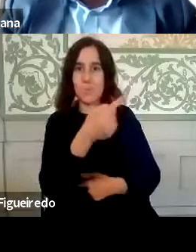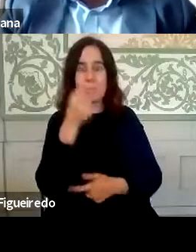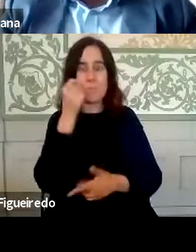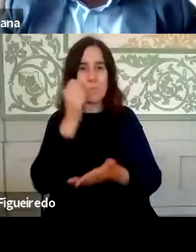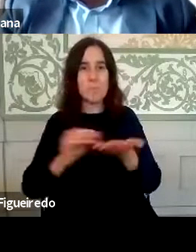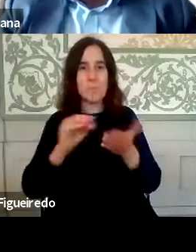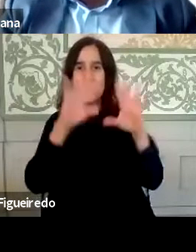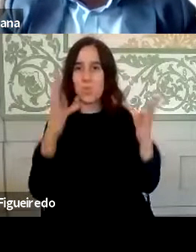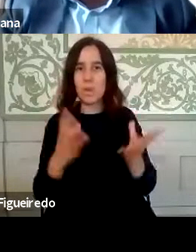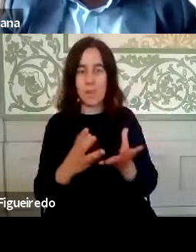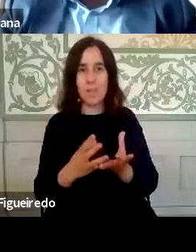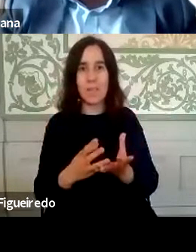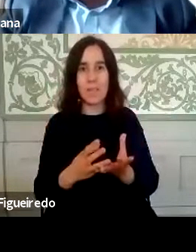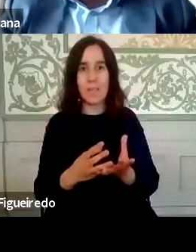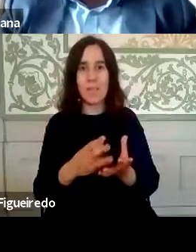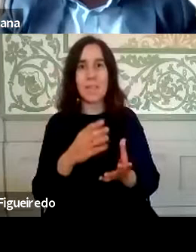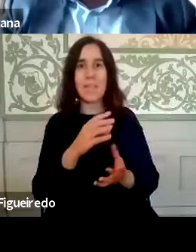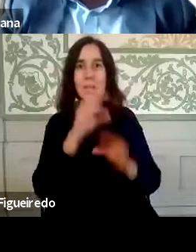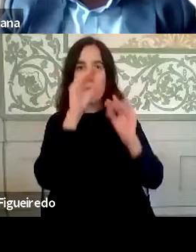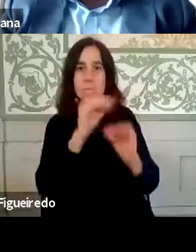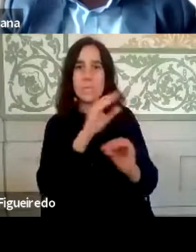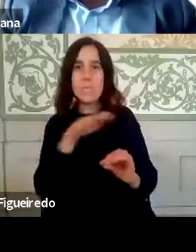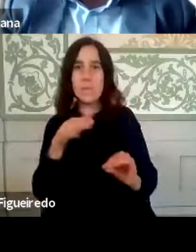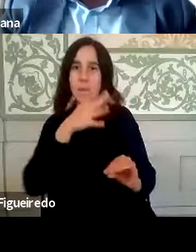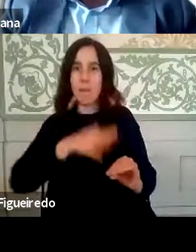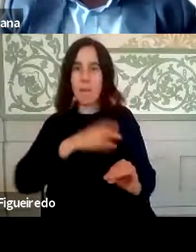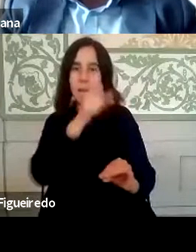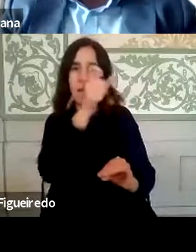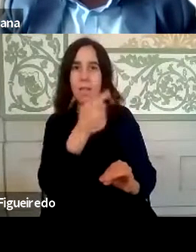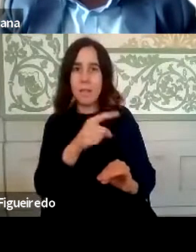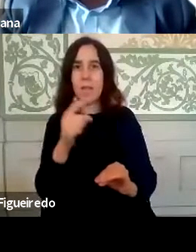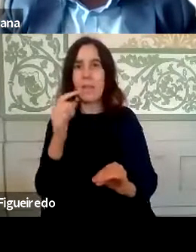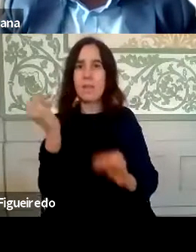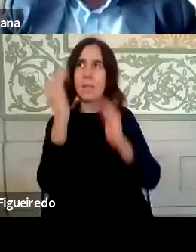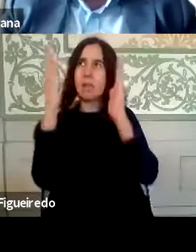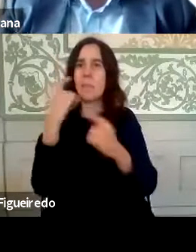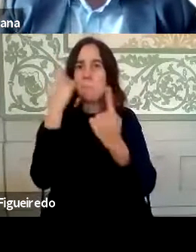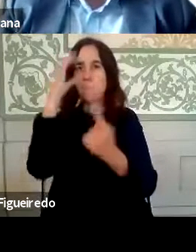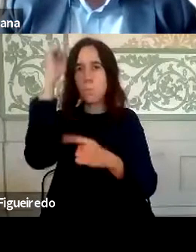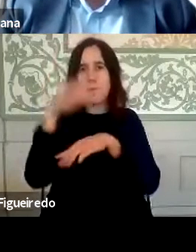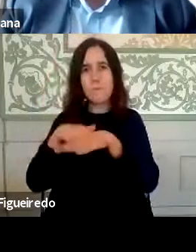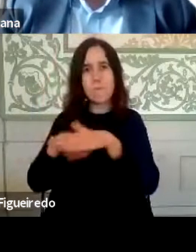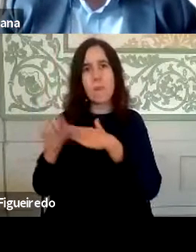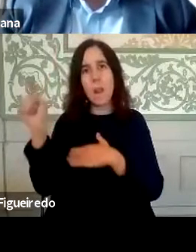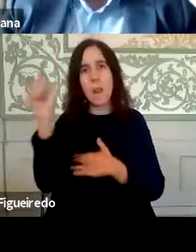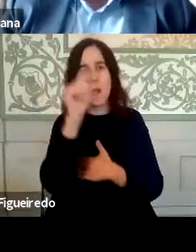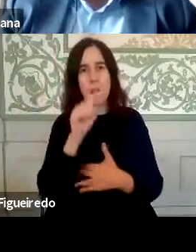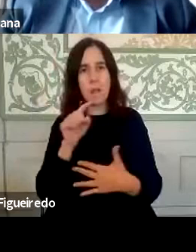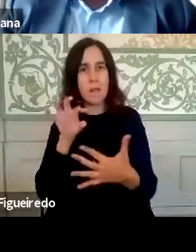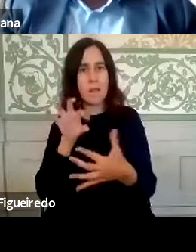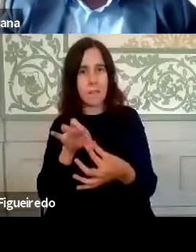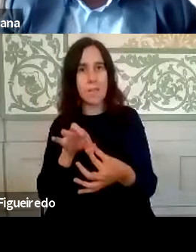-geral da Educação e Ciência nos informou que havia entidades públicas que o estavam a fazer que estão ligados